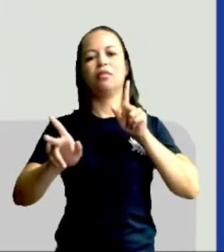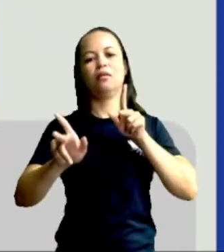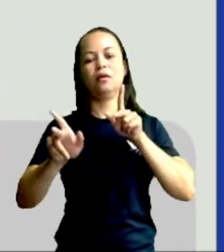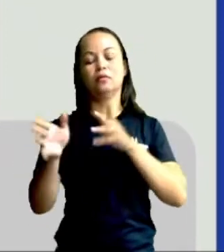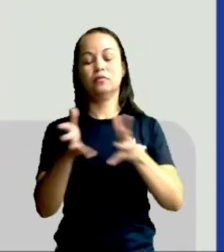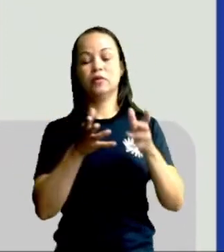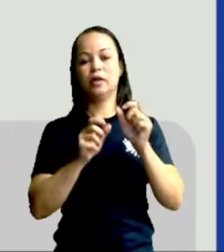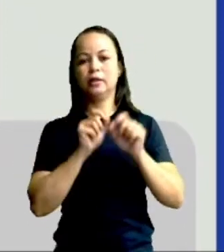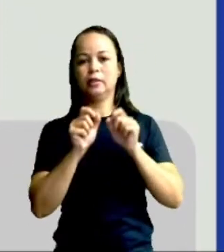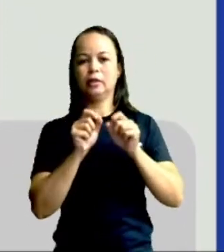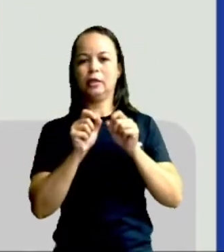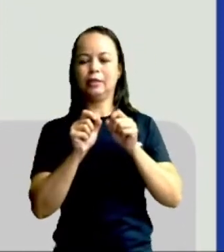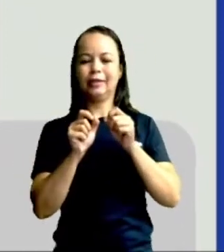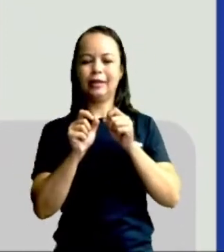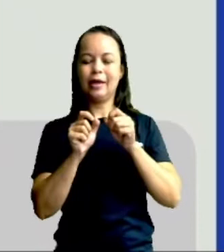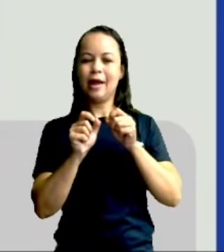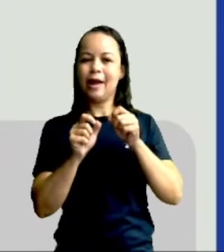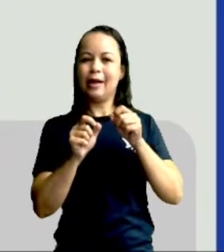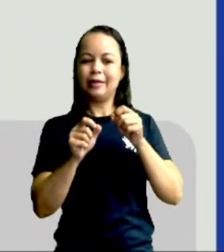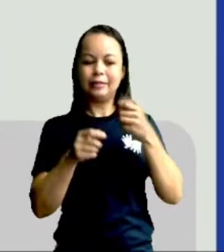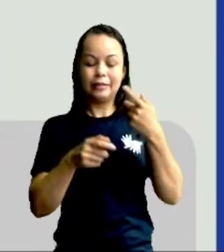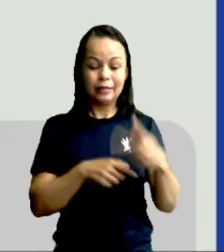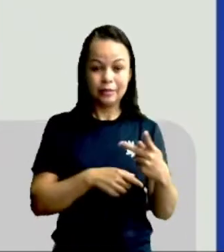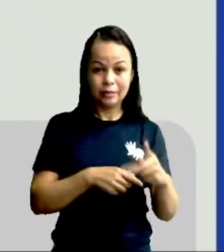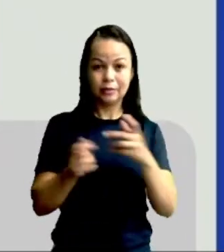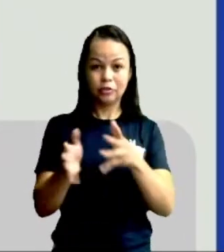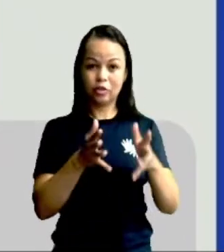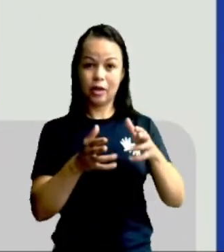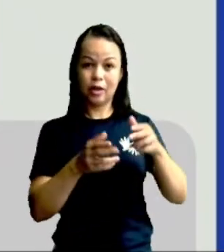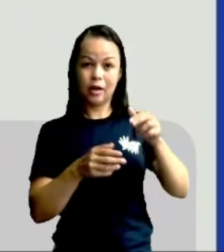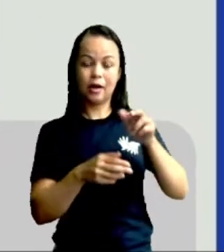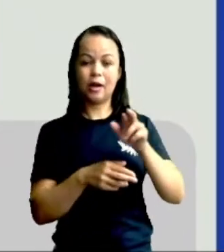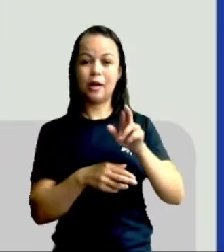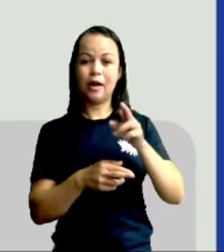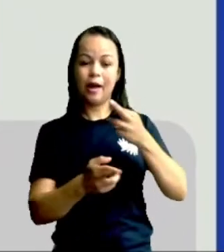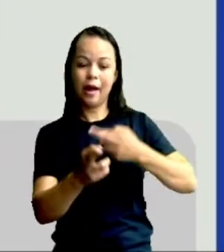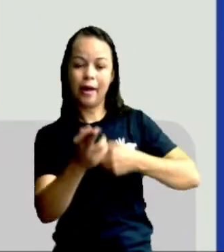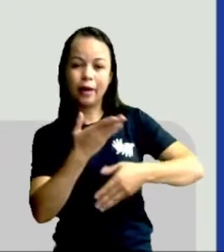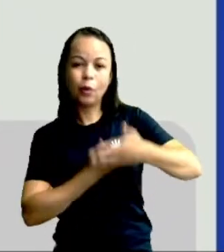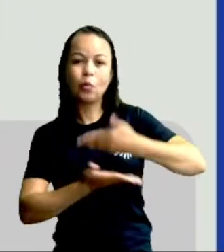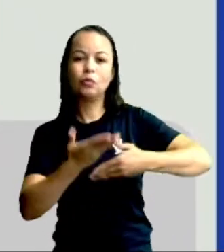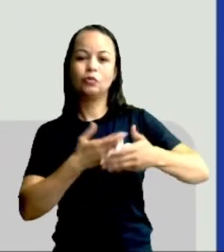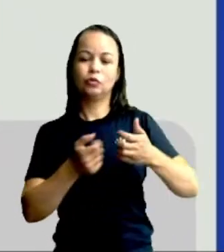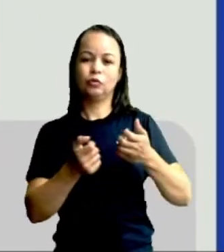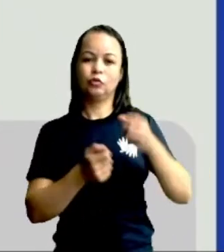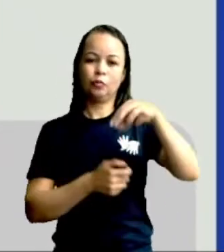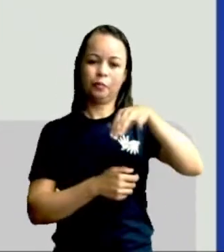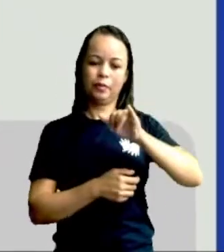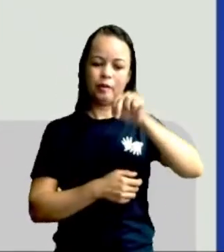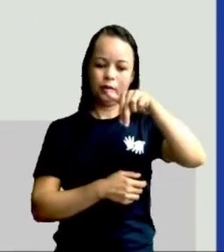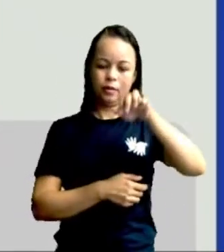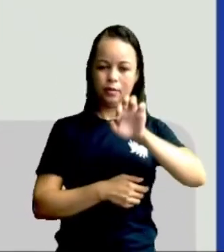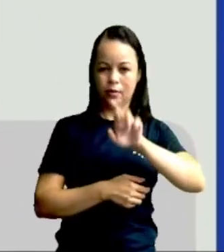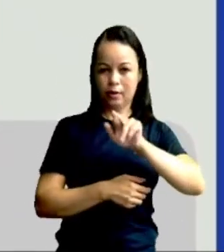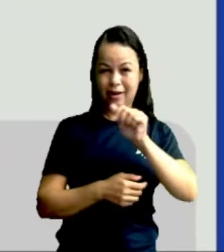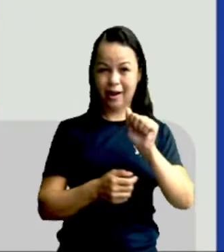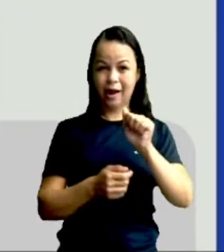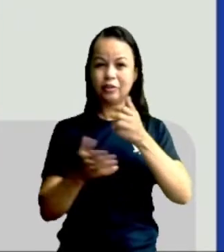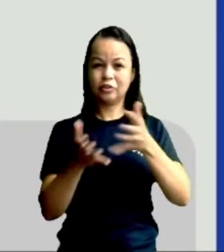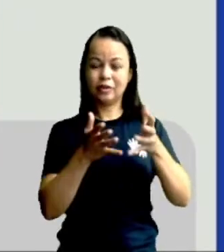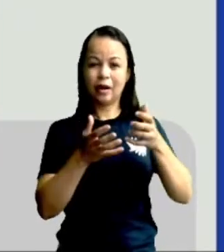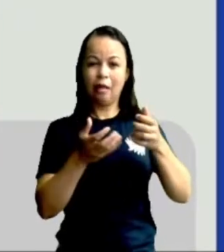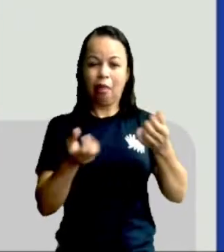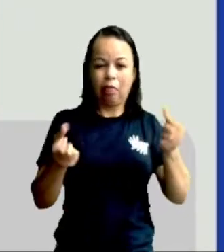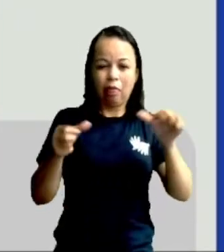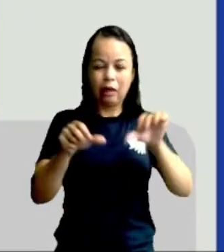esgotar esses recursos minerais, vocês vão ver que vai, com certeza, ser extremamente deletérico,